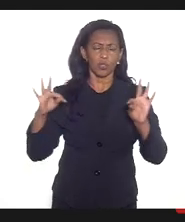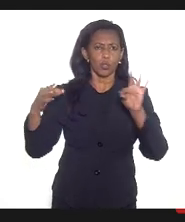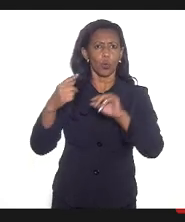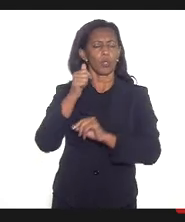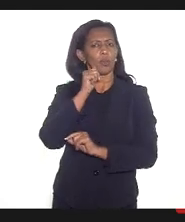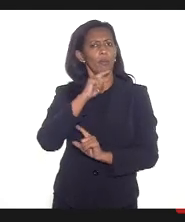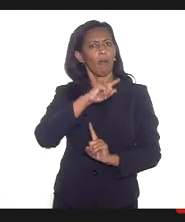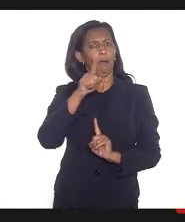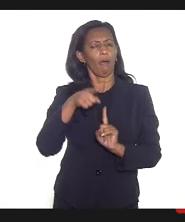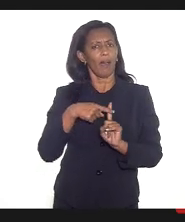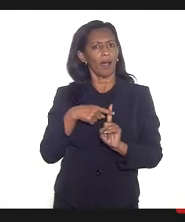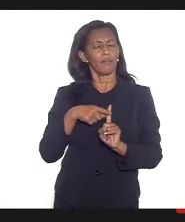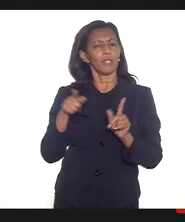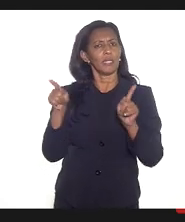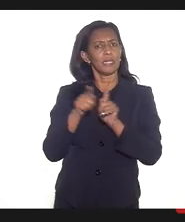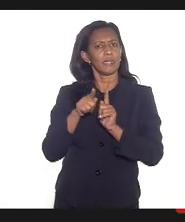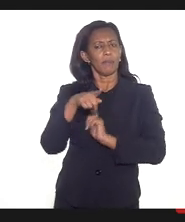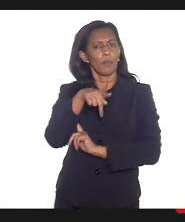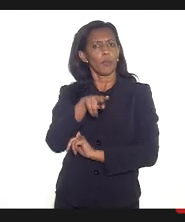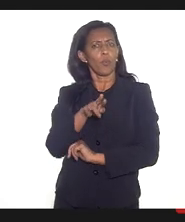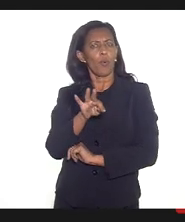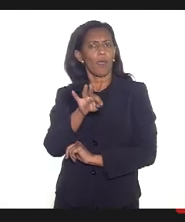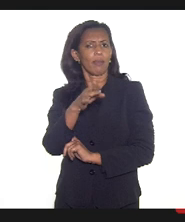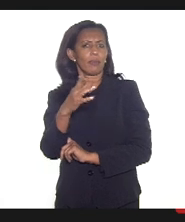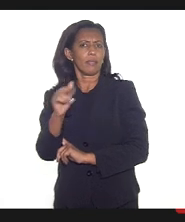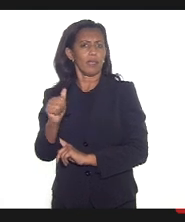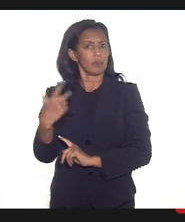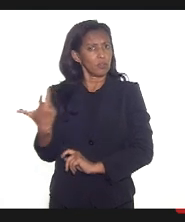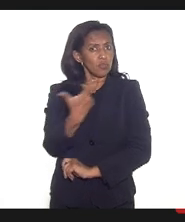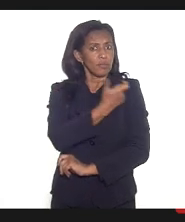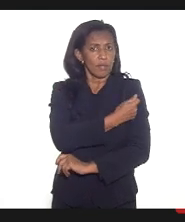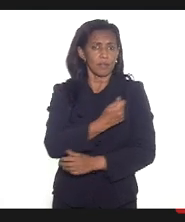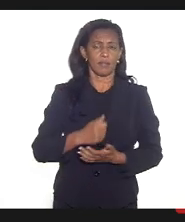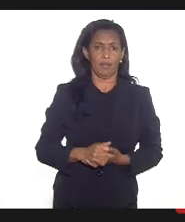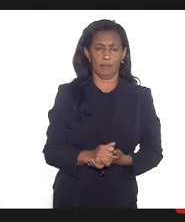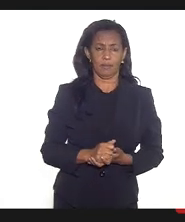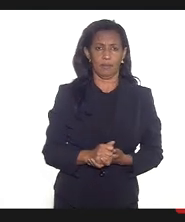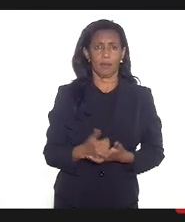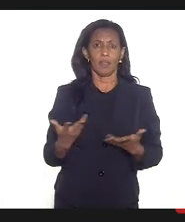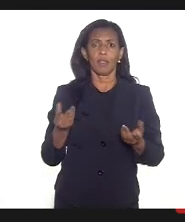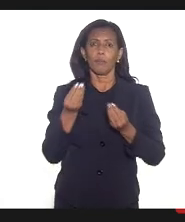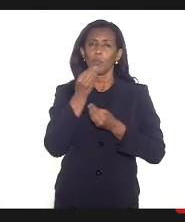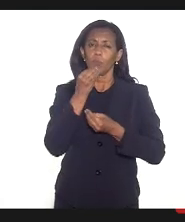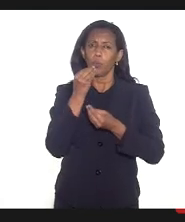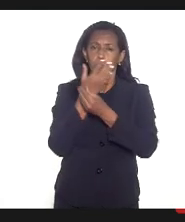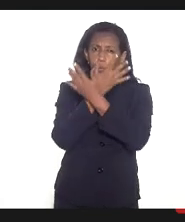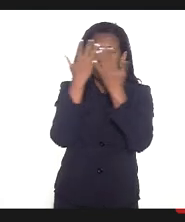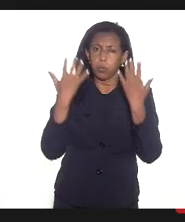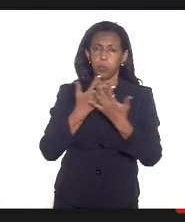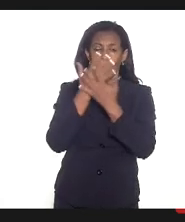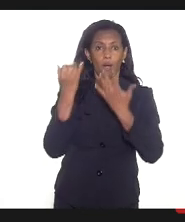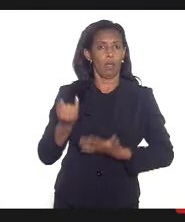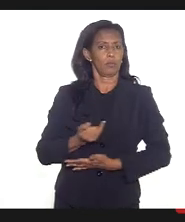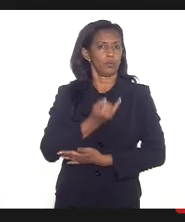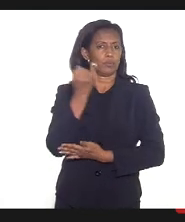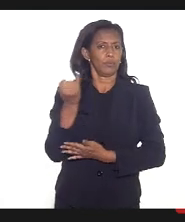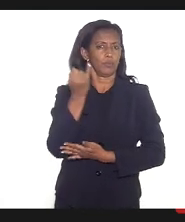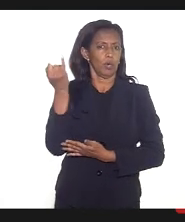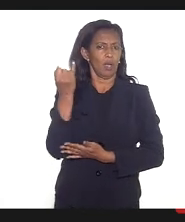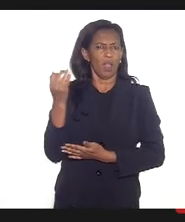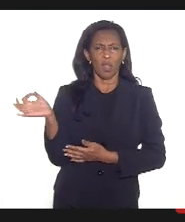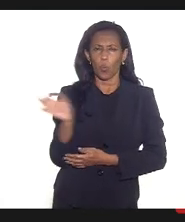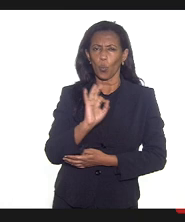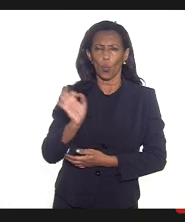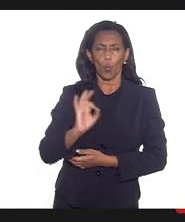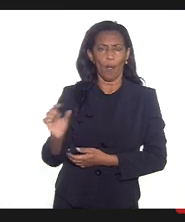as gestantes e puérperas sejam vacinadas. E questionamentos, a transparência é fundamental, nenhuma bula,